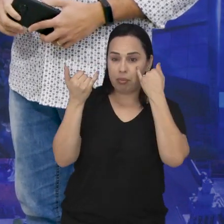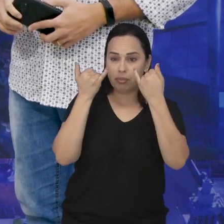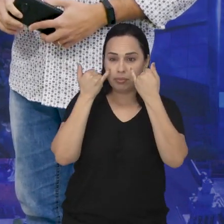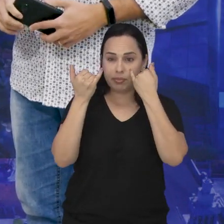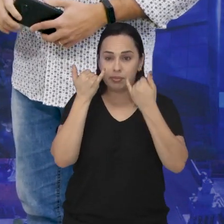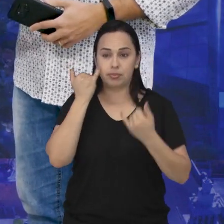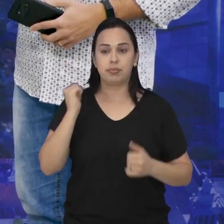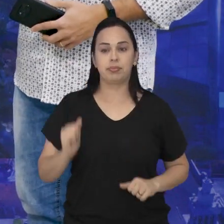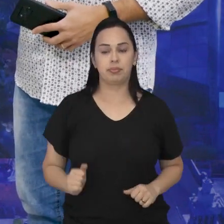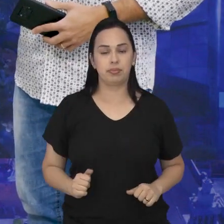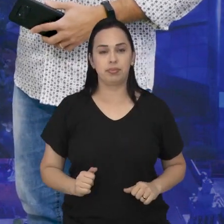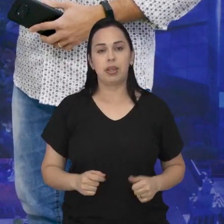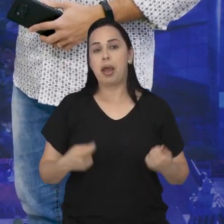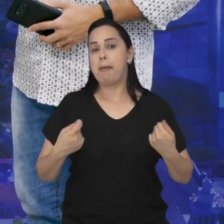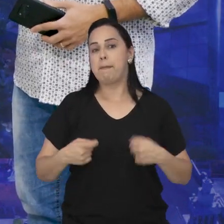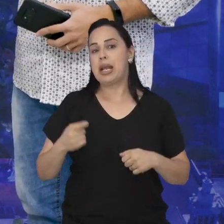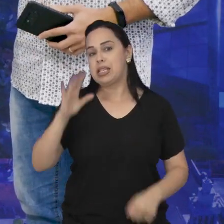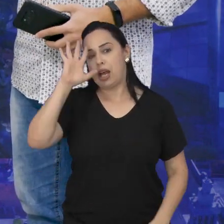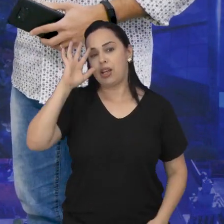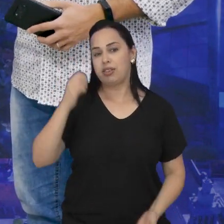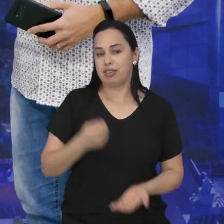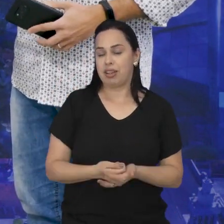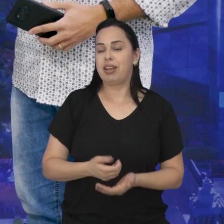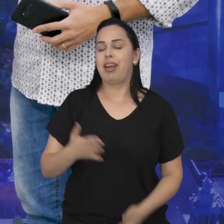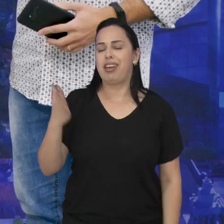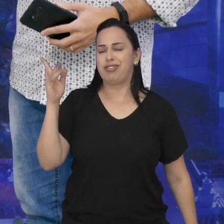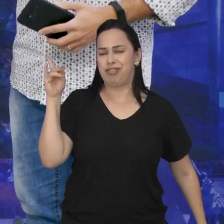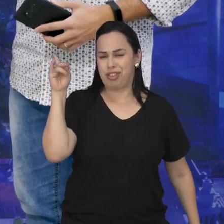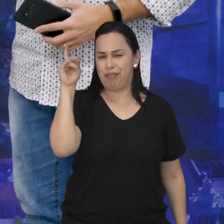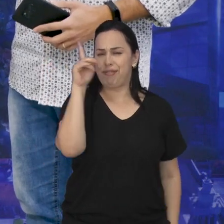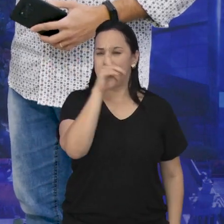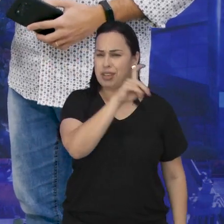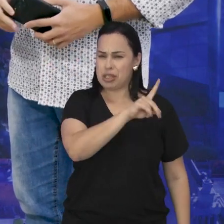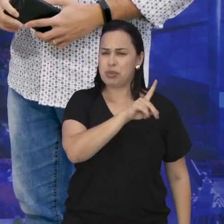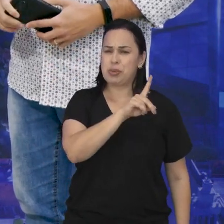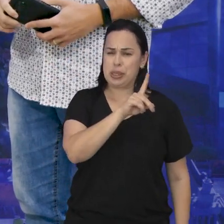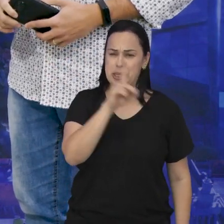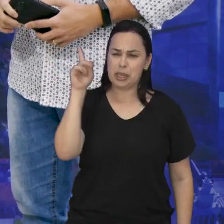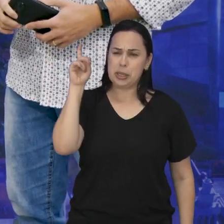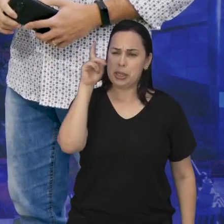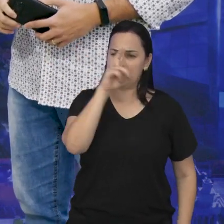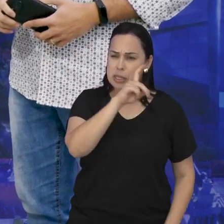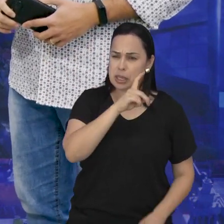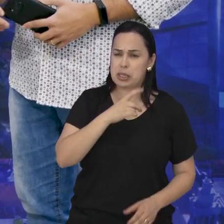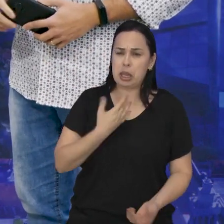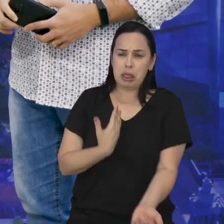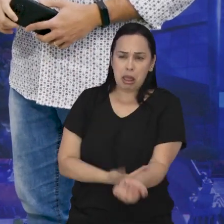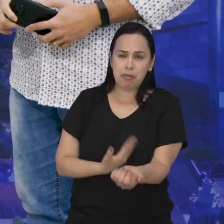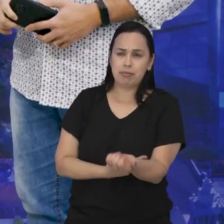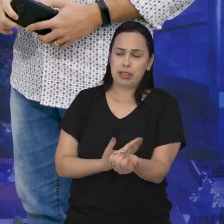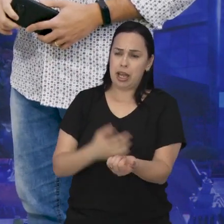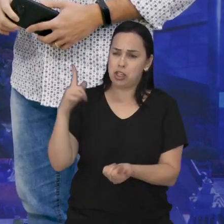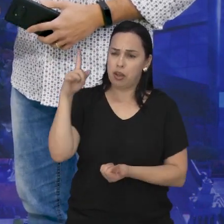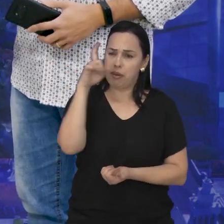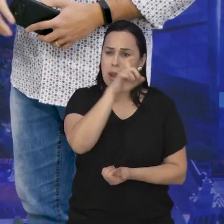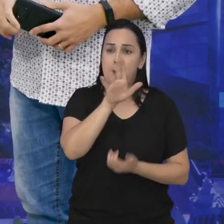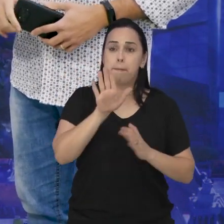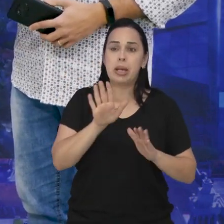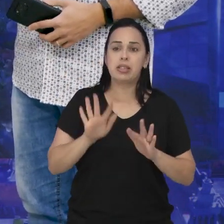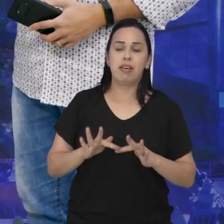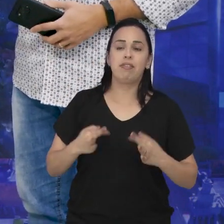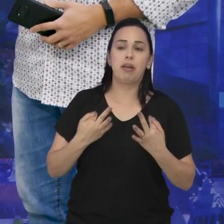mais informação. Tem que resolver a situação, é difícil de encarar uma situação de dependência química,